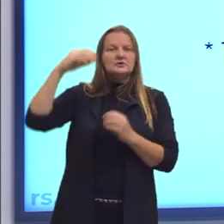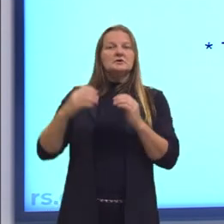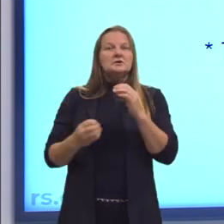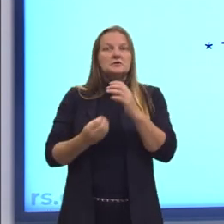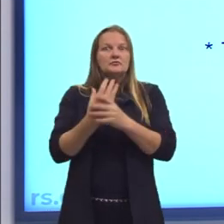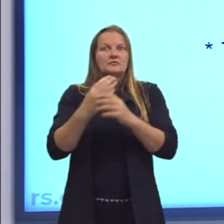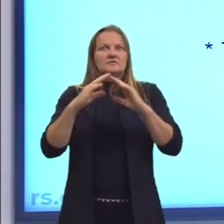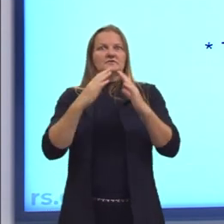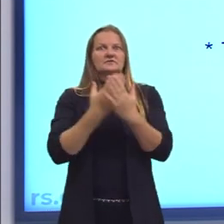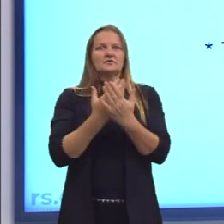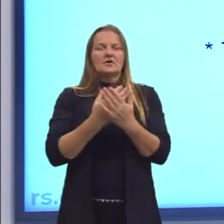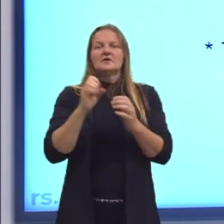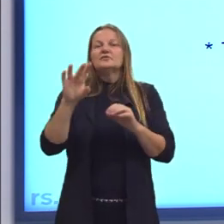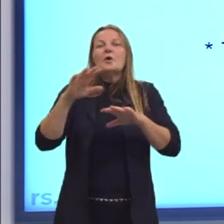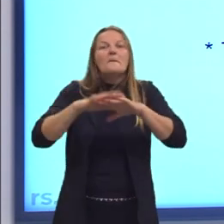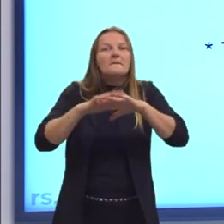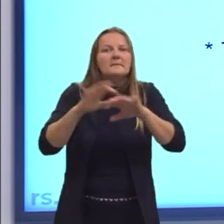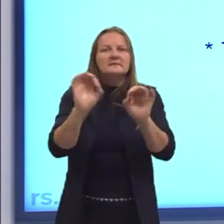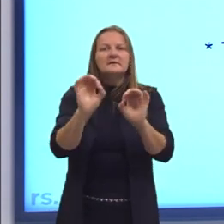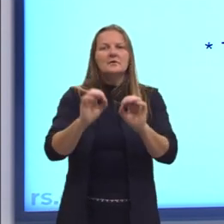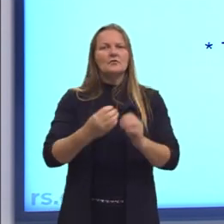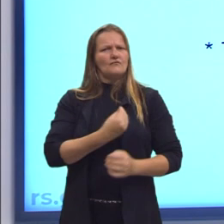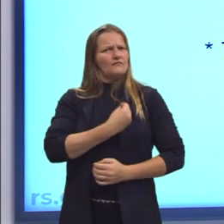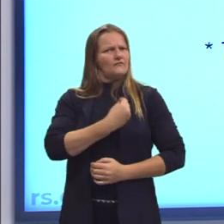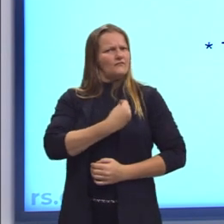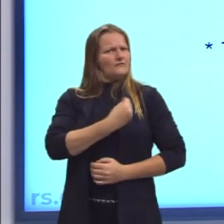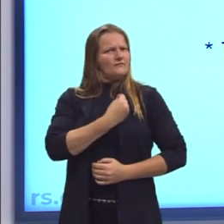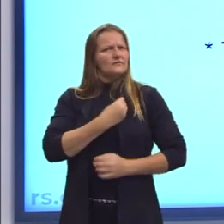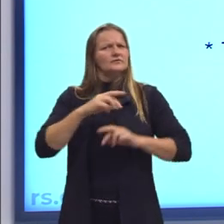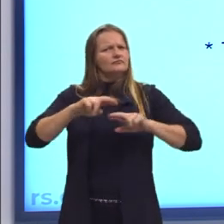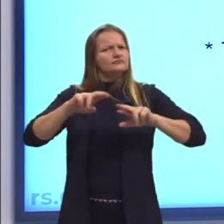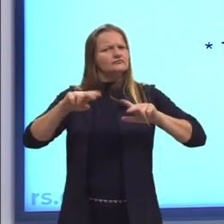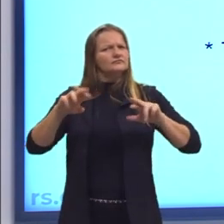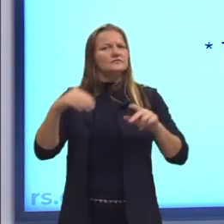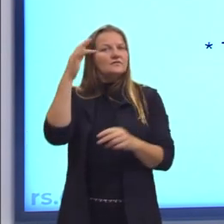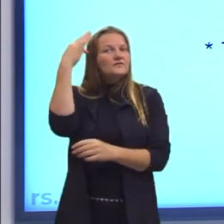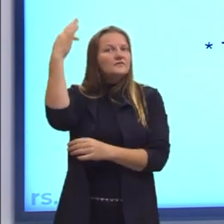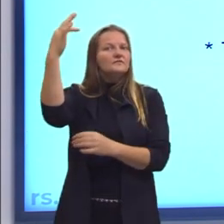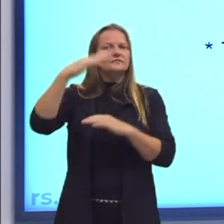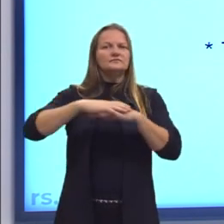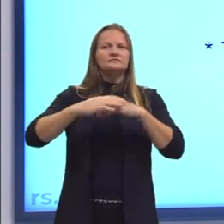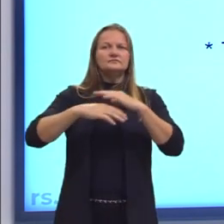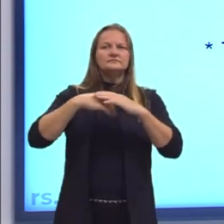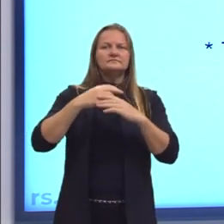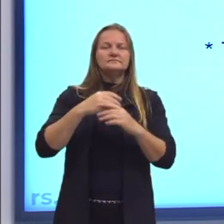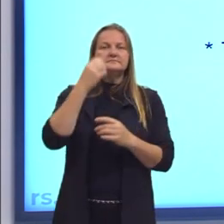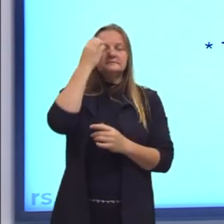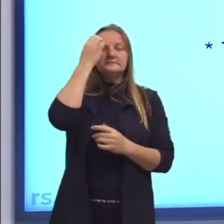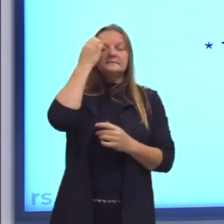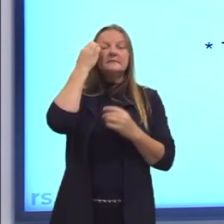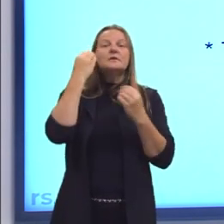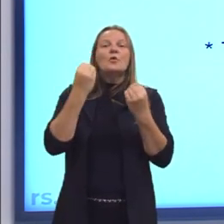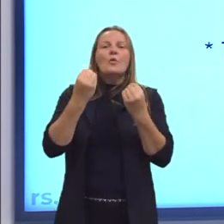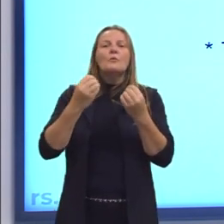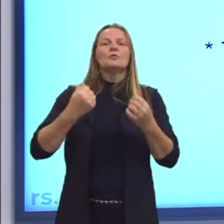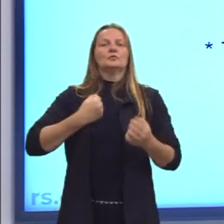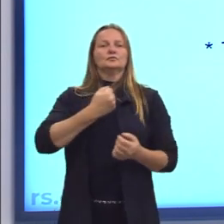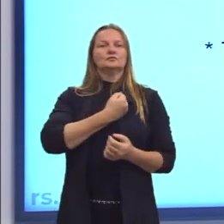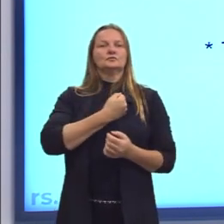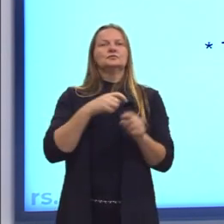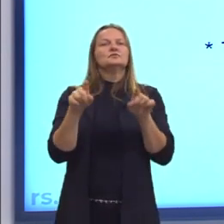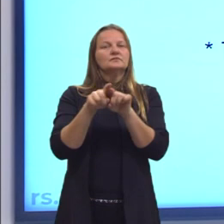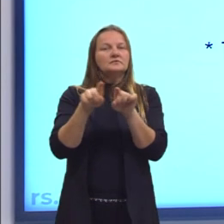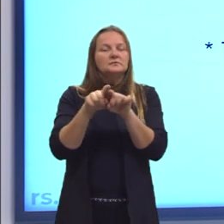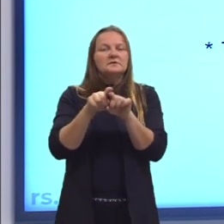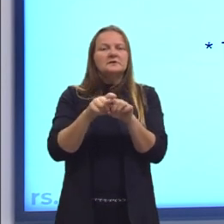de matemática, mas uma escola de vida, uma construção filosófica. E, olha, então, como os números também poderiam ser